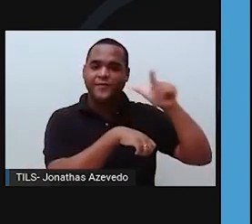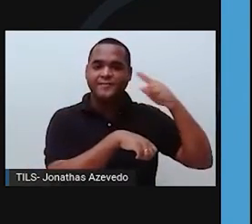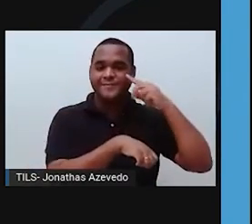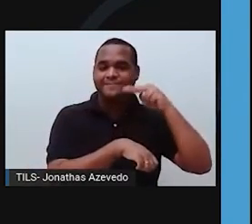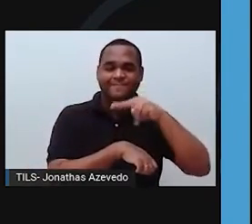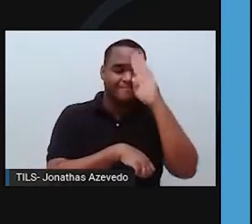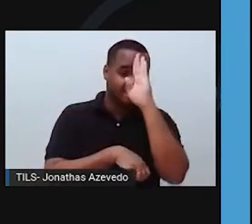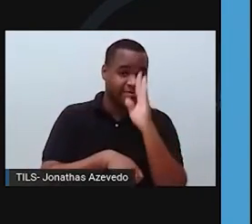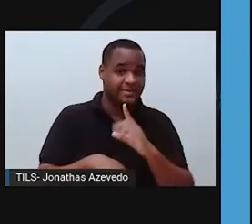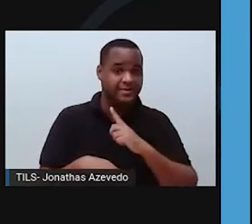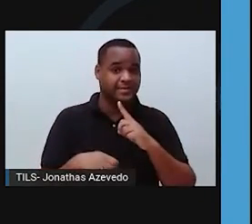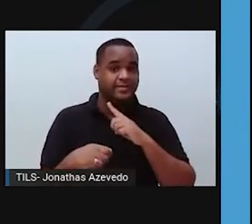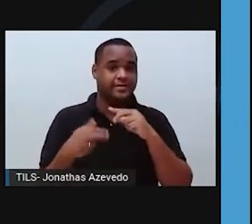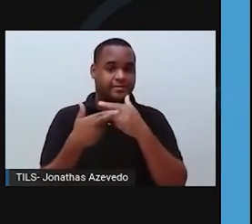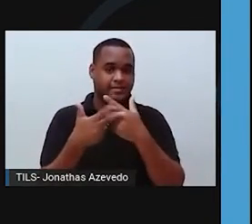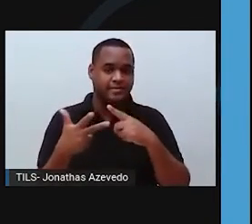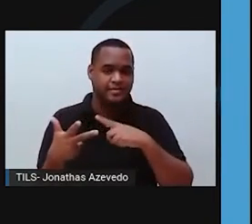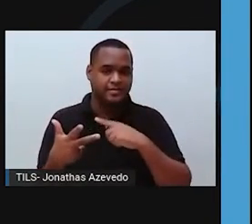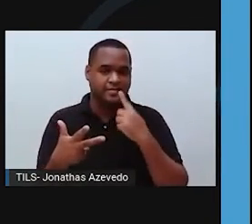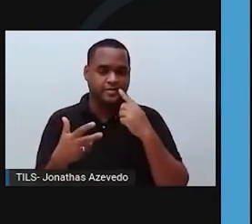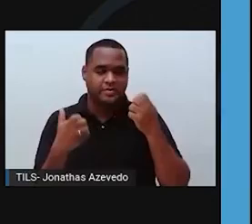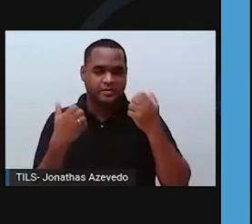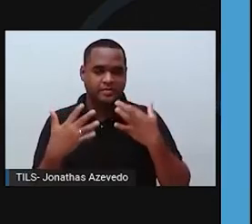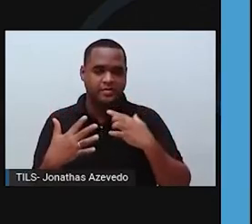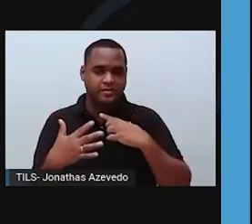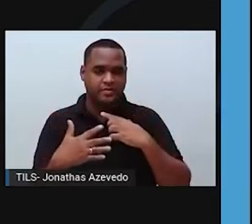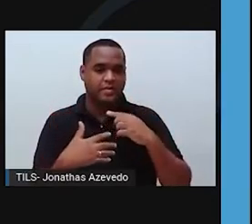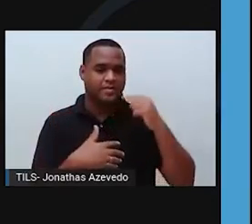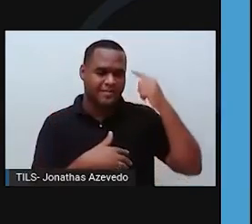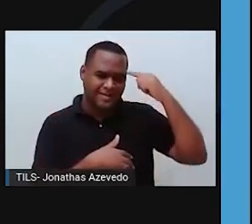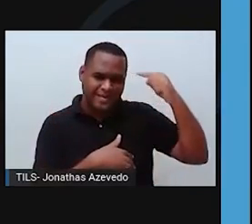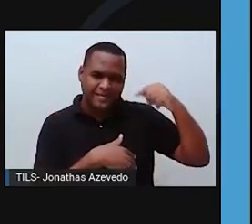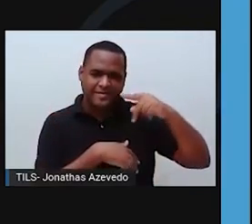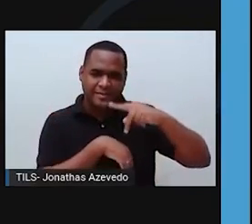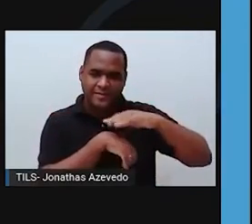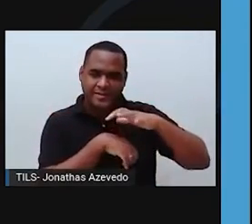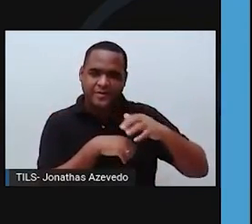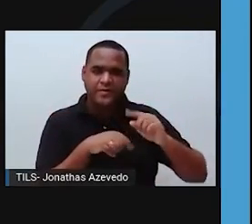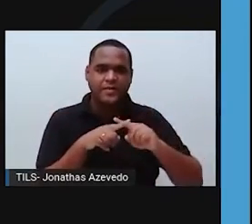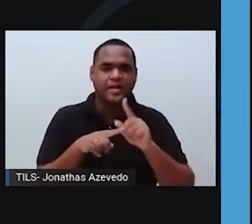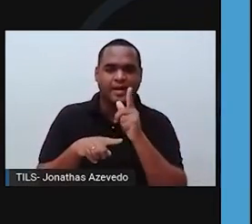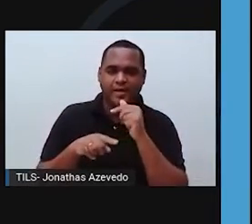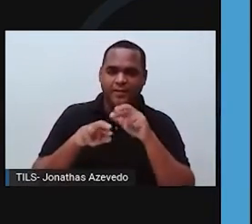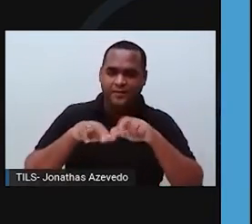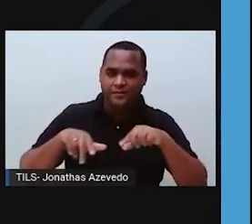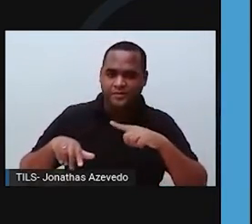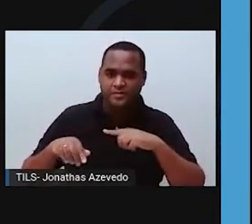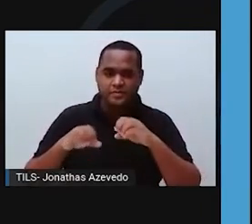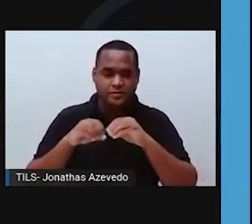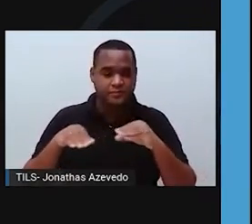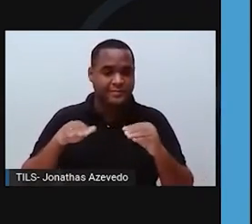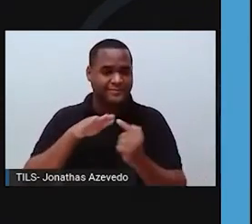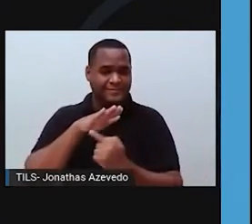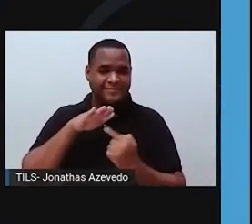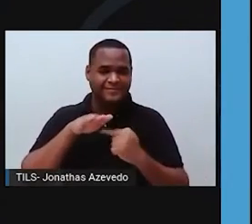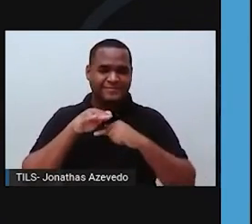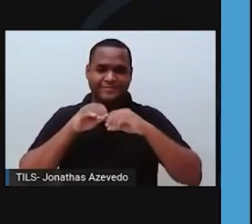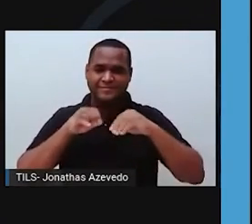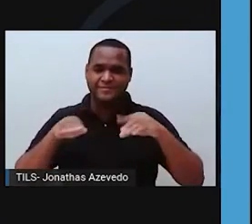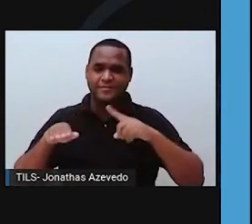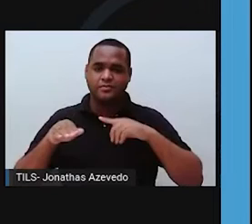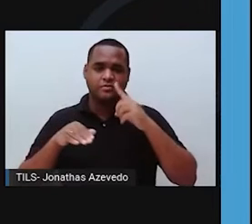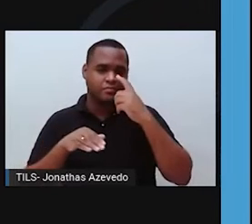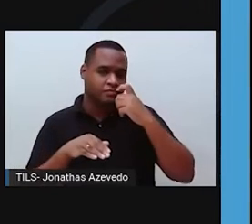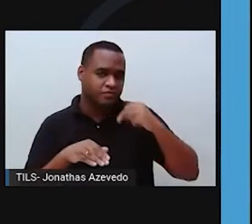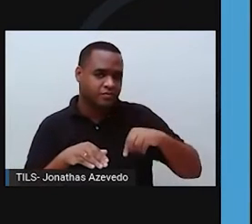funcionamento dos ecossistemas, impacta a fertilidade dos solos, o ciclo hidrológico é uma fonte de gases do efeito estufa. A poluição